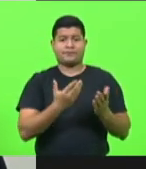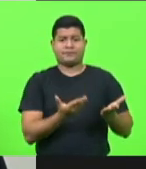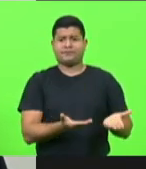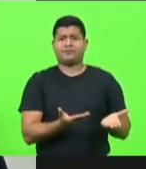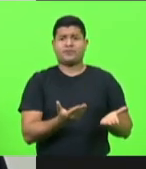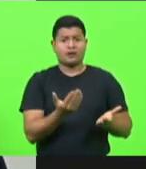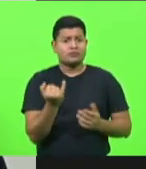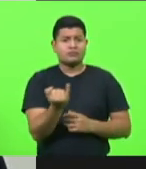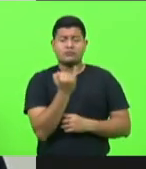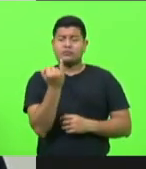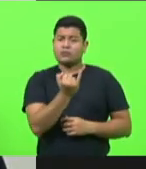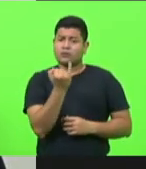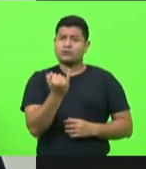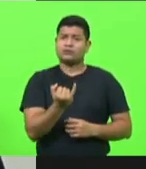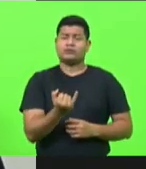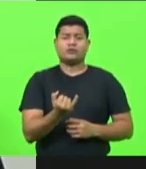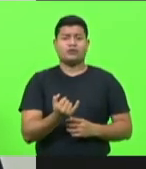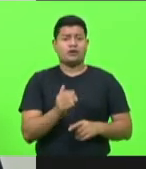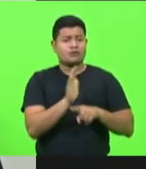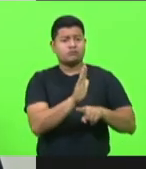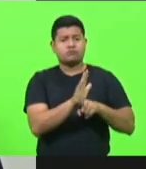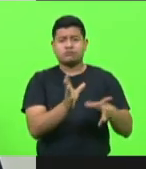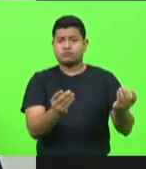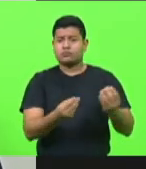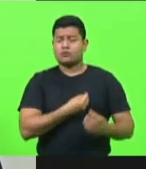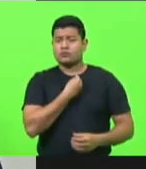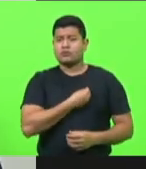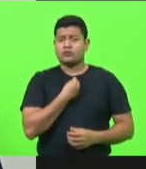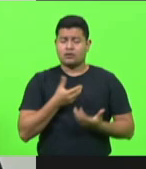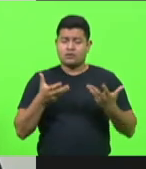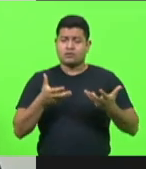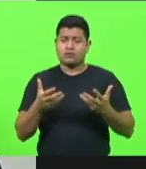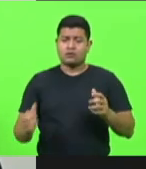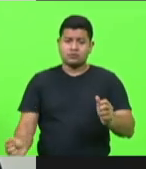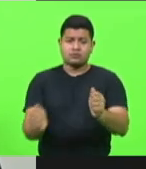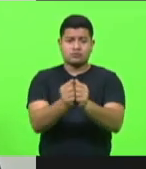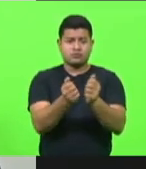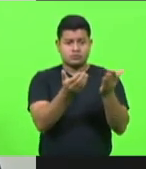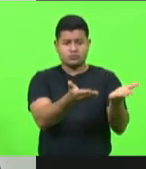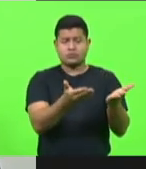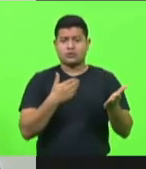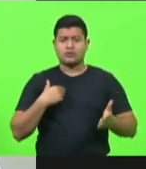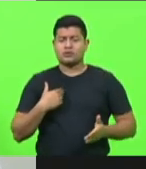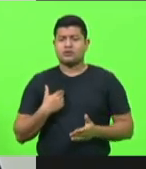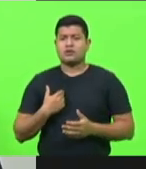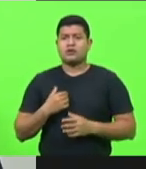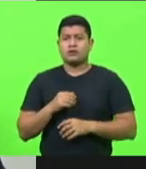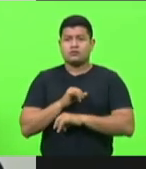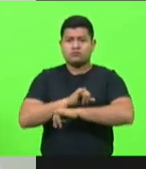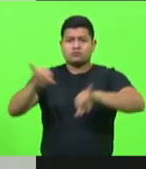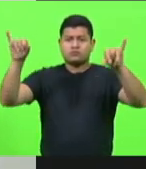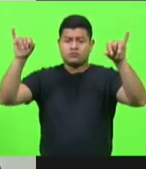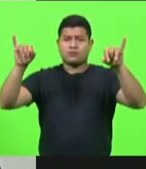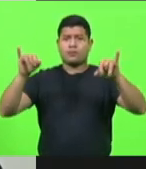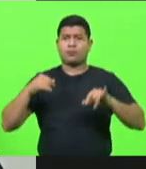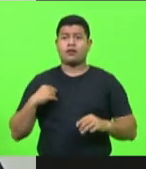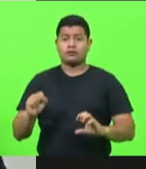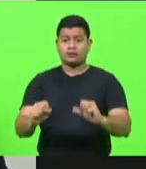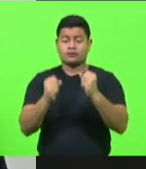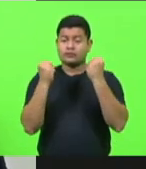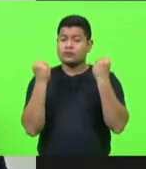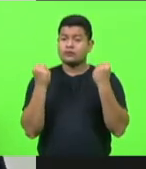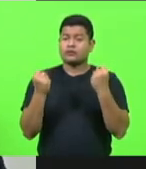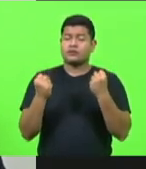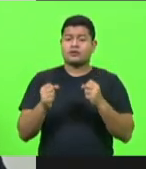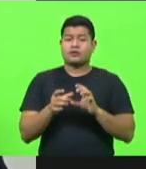para a vida das pessoas? Então, quero somar minha vossa excelência nessa indignação e levantar também minha voz aqui em defesa da